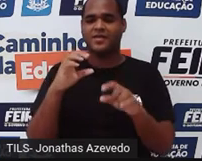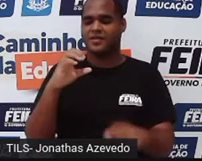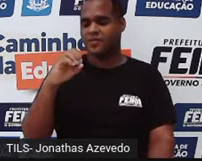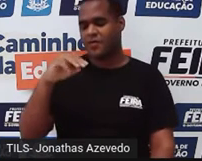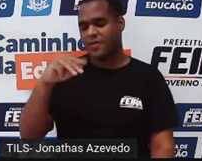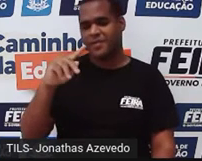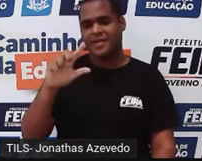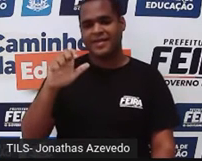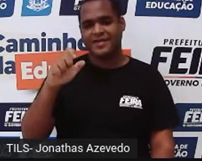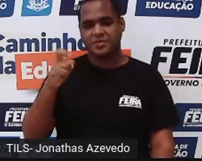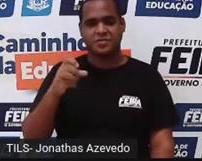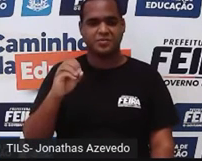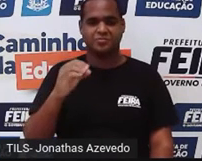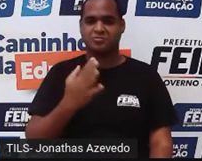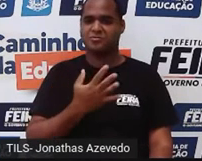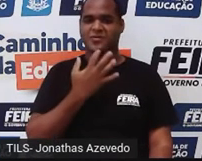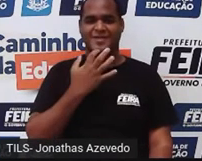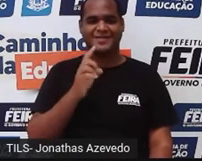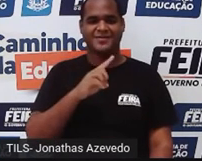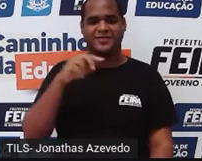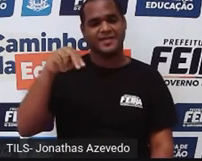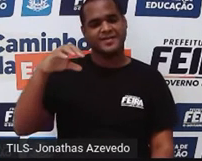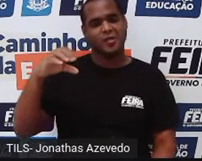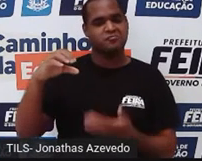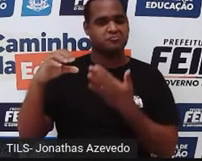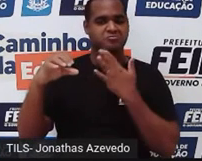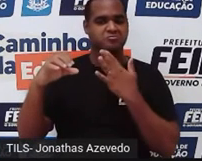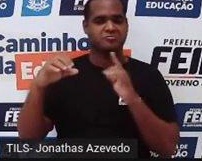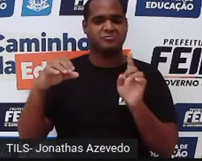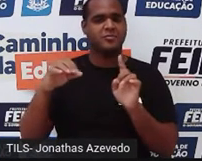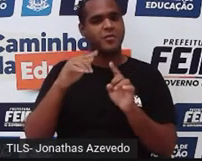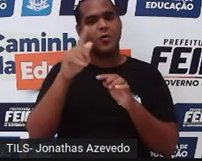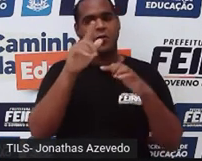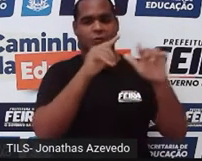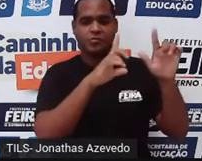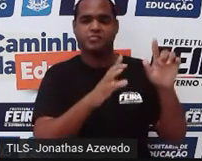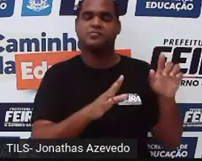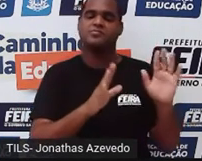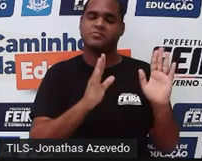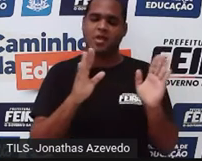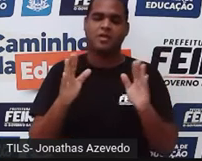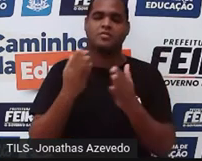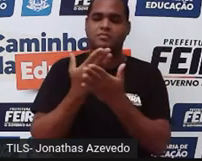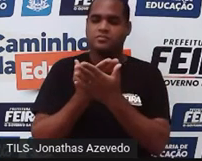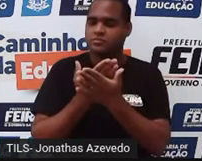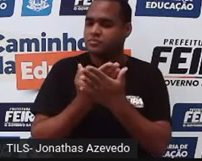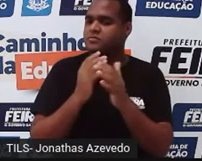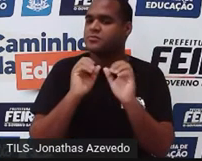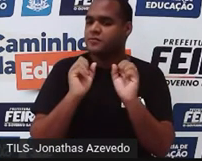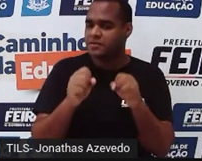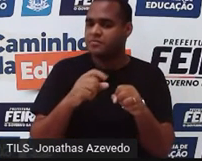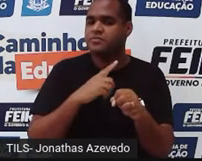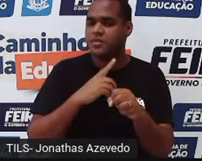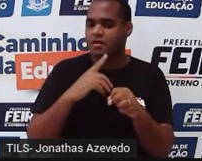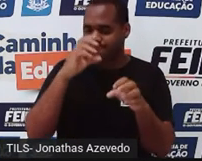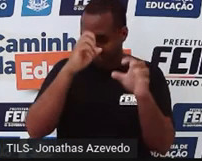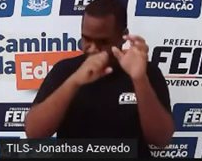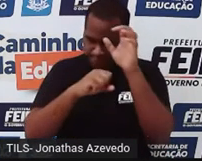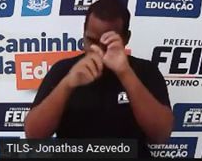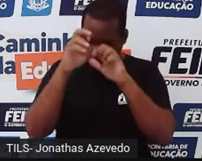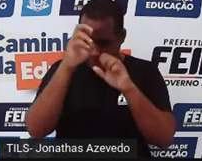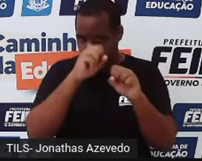Esse aqui você ainda não conhece. Mas todos os outros você já estudou, você já passeou por eles.